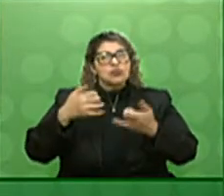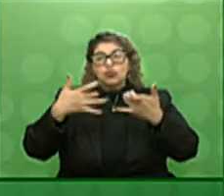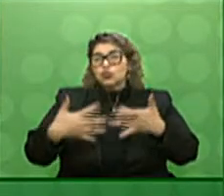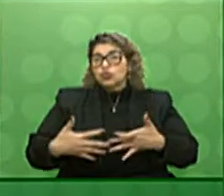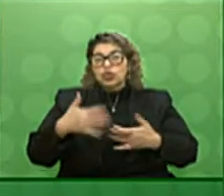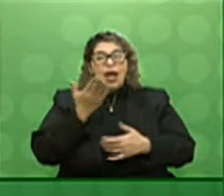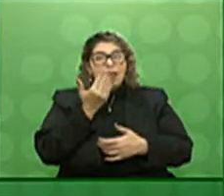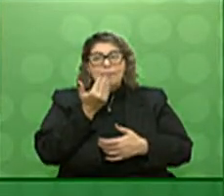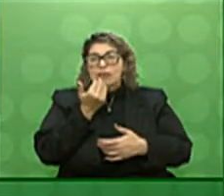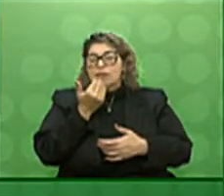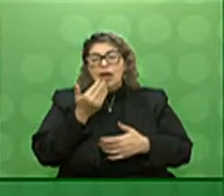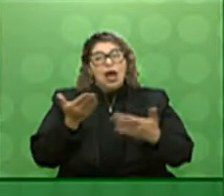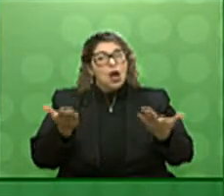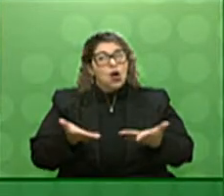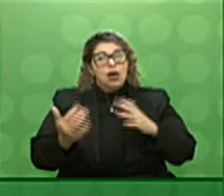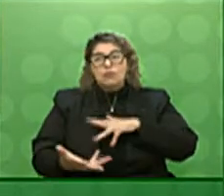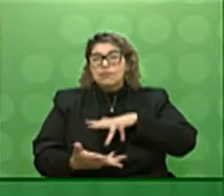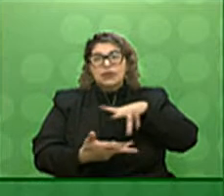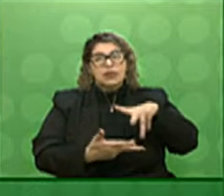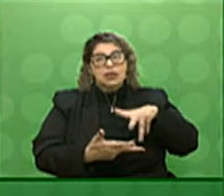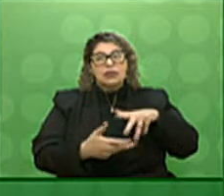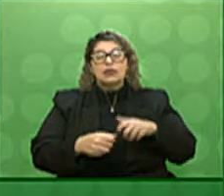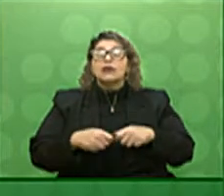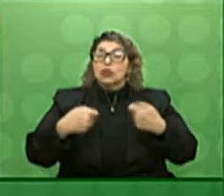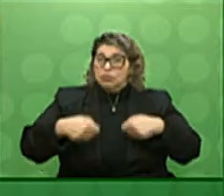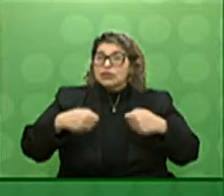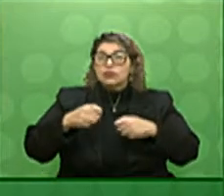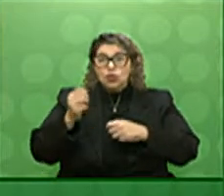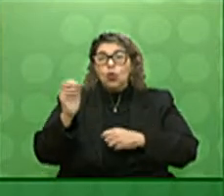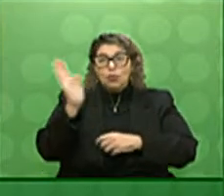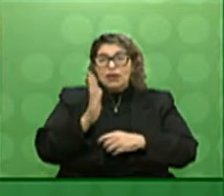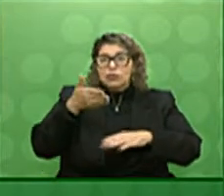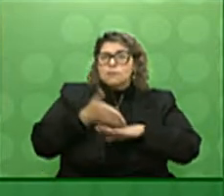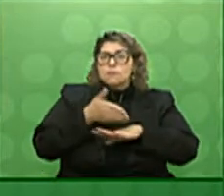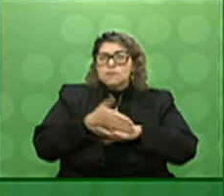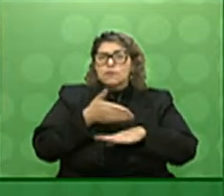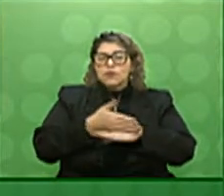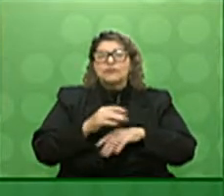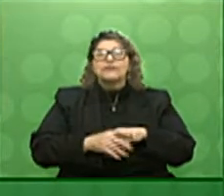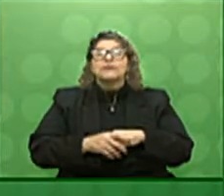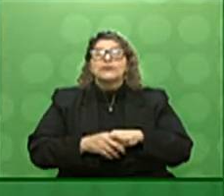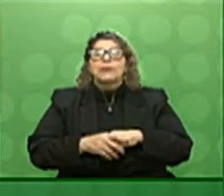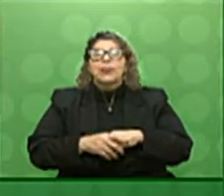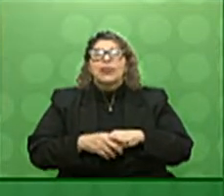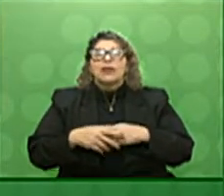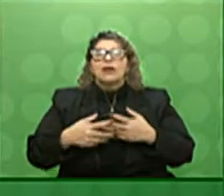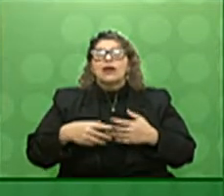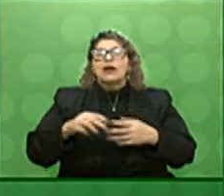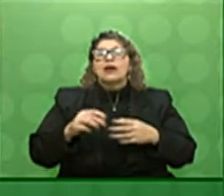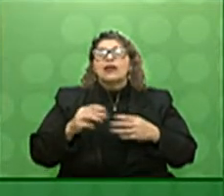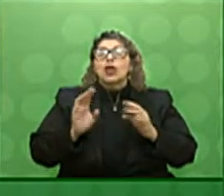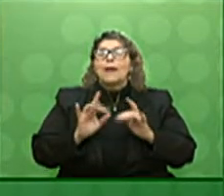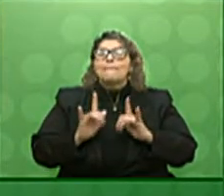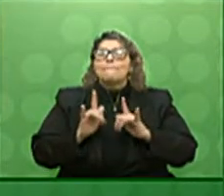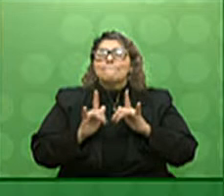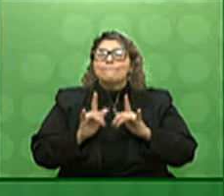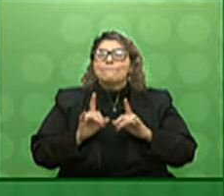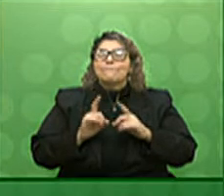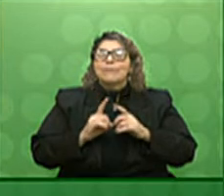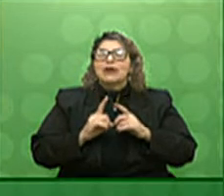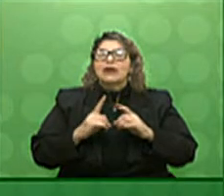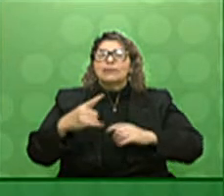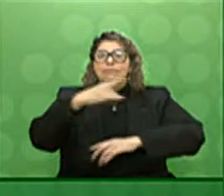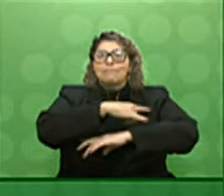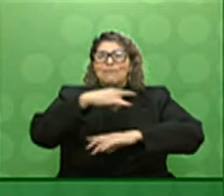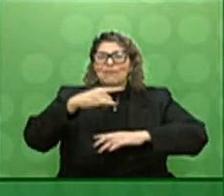alimentar hoje no planeta sem a presença do Brasil Luiz Domingues que preside o movimento Ponte do Guaíba agradece ao vice